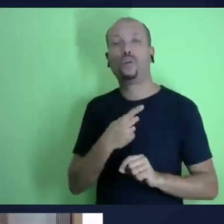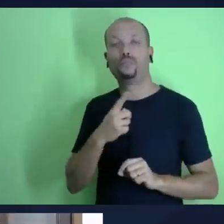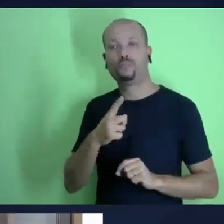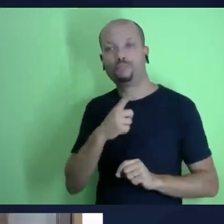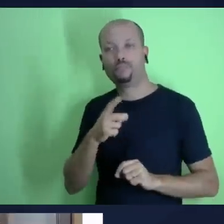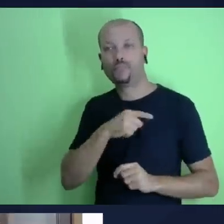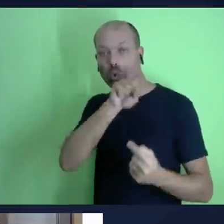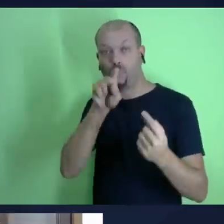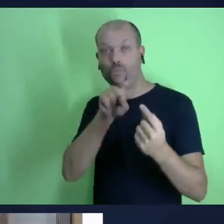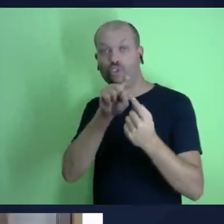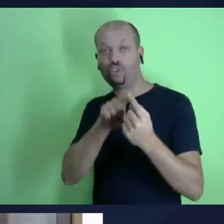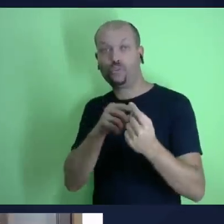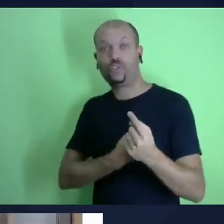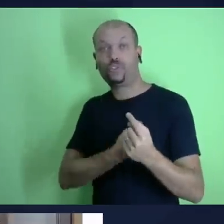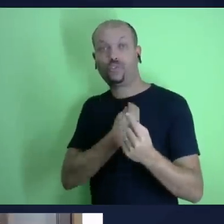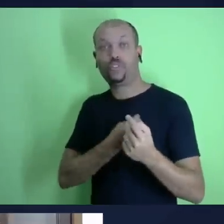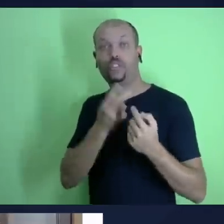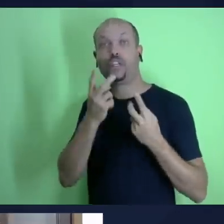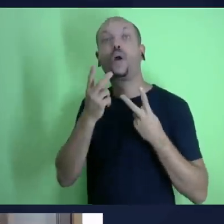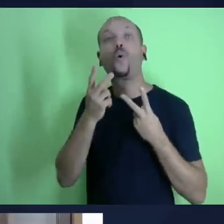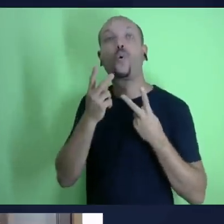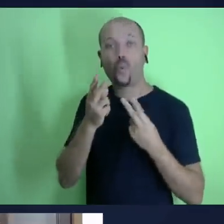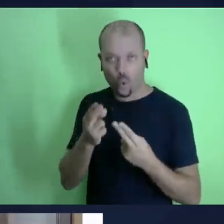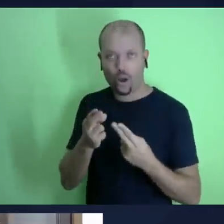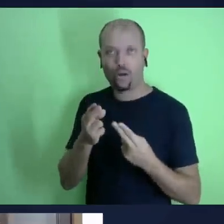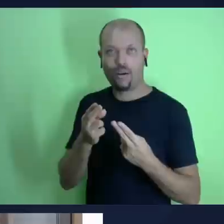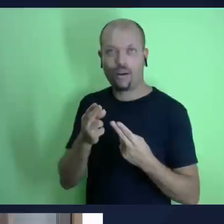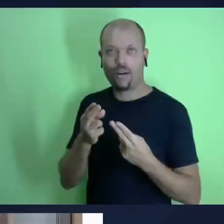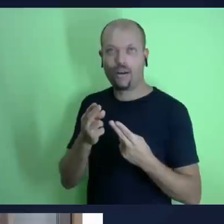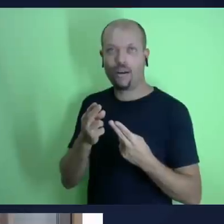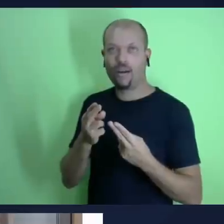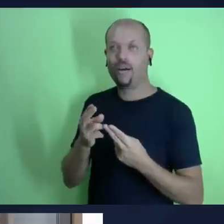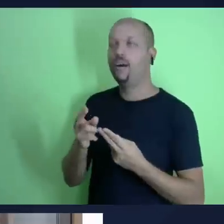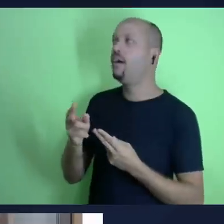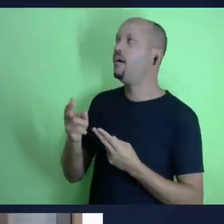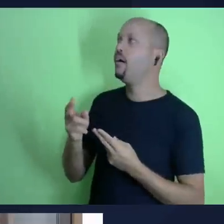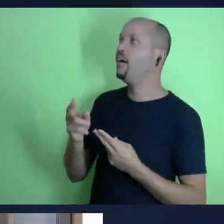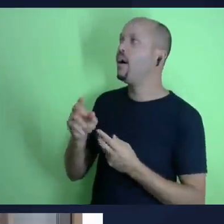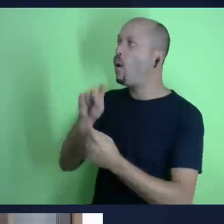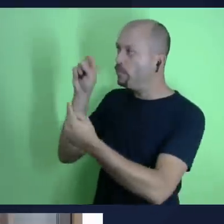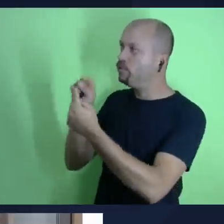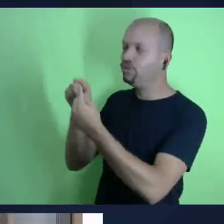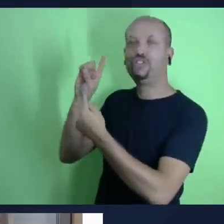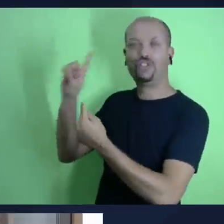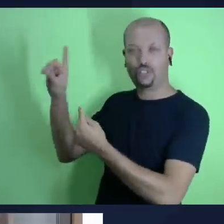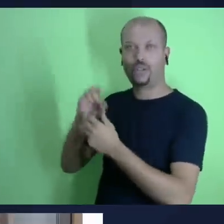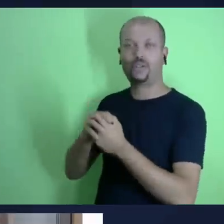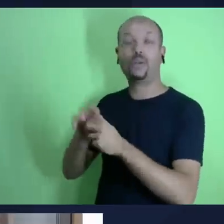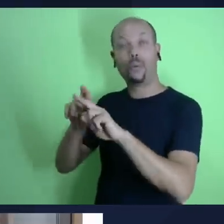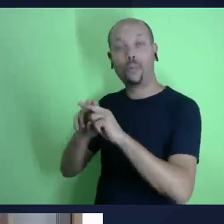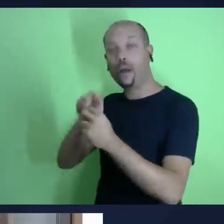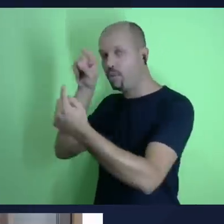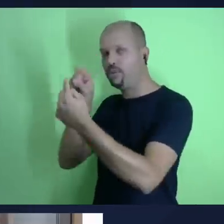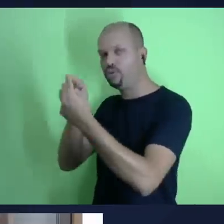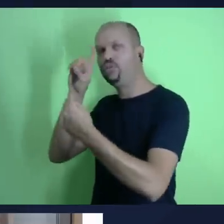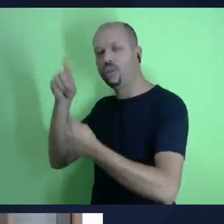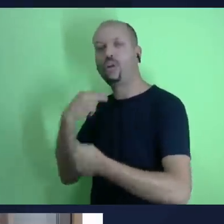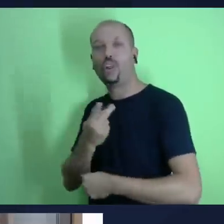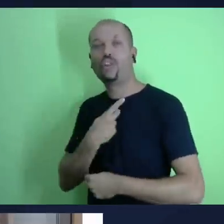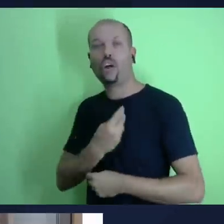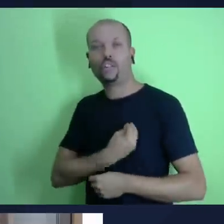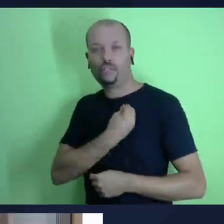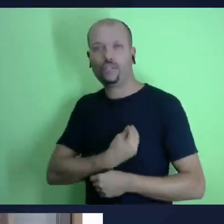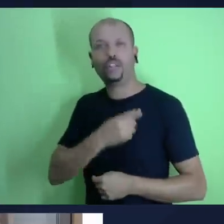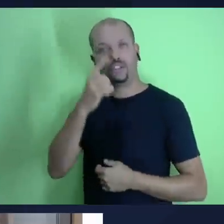né confiando no senhor e vivendo com alegria cumprindo seus propósitos na nossa vida pastor